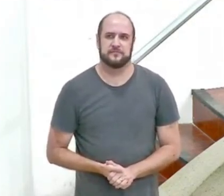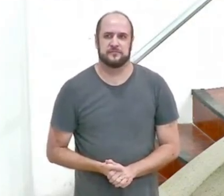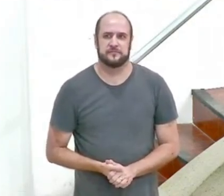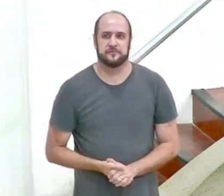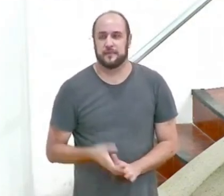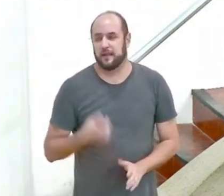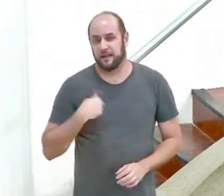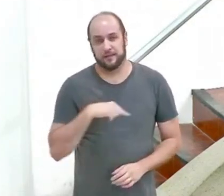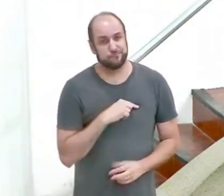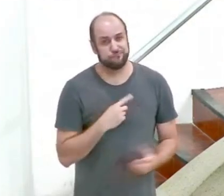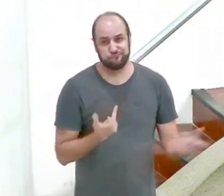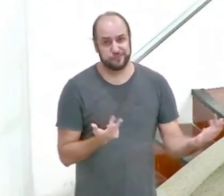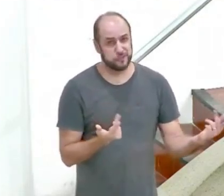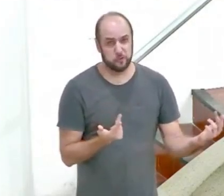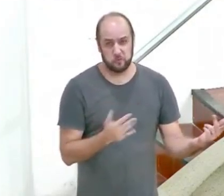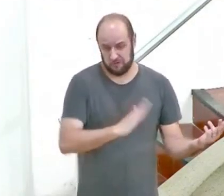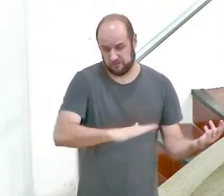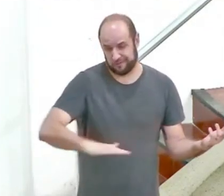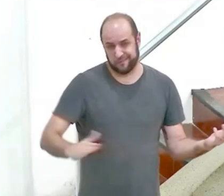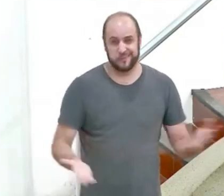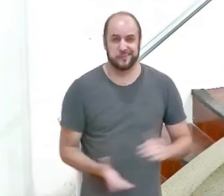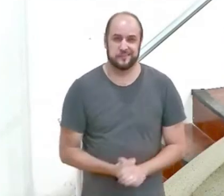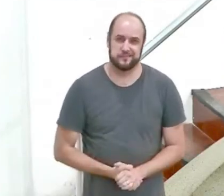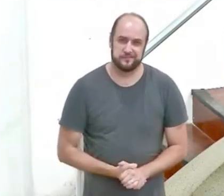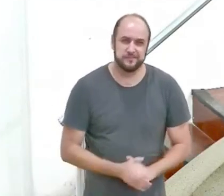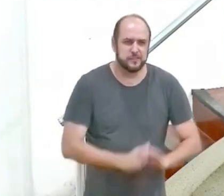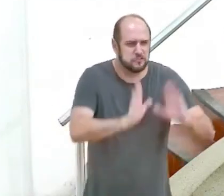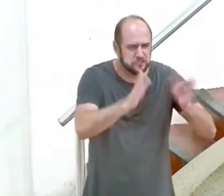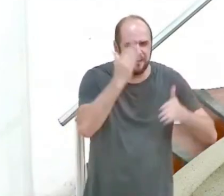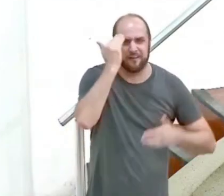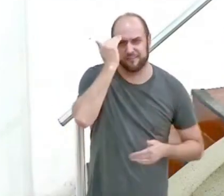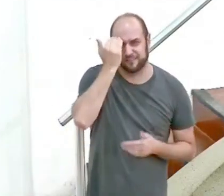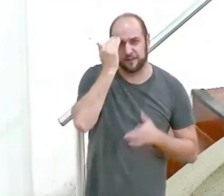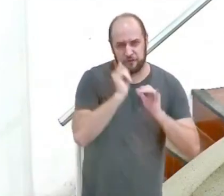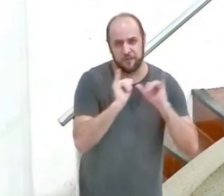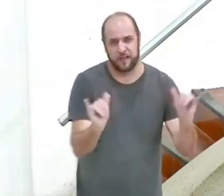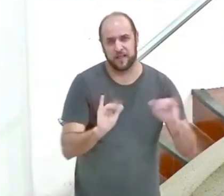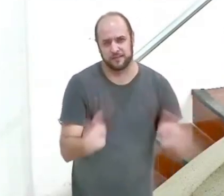Nós fazemos o mesmo. Para bom entendedor, meia palavra basta.